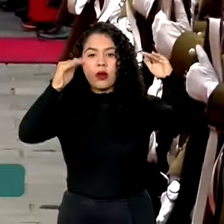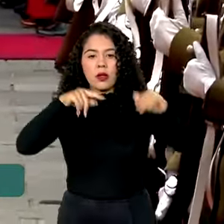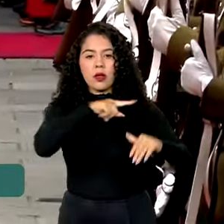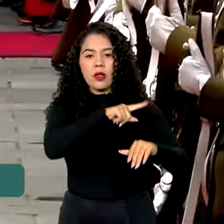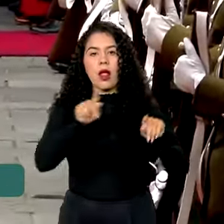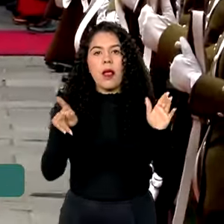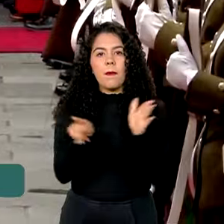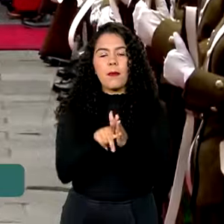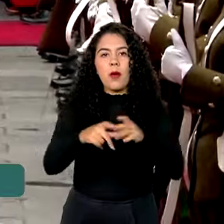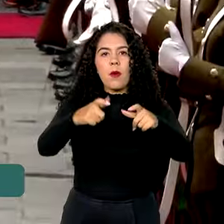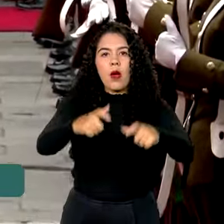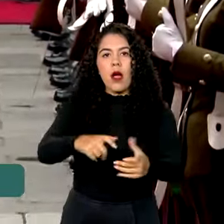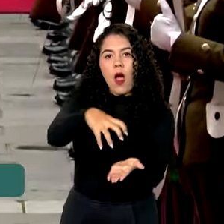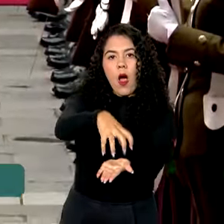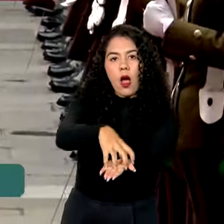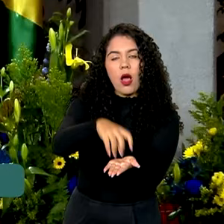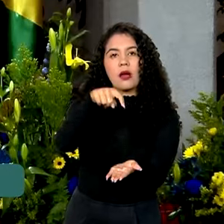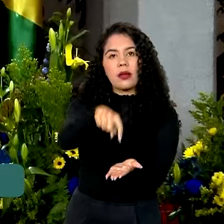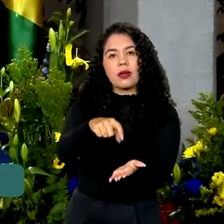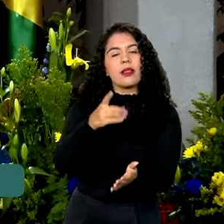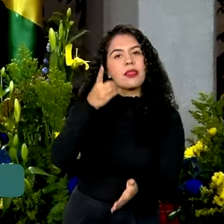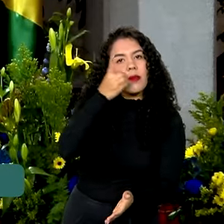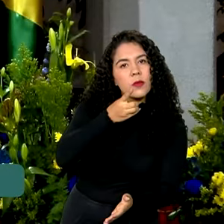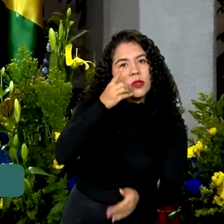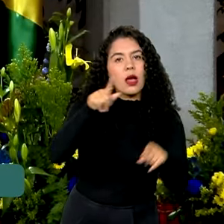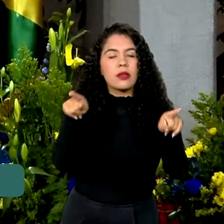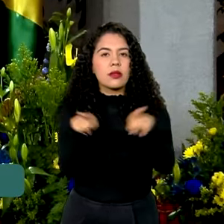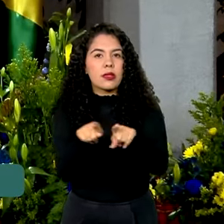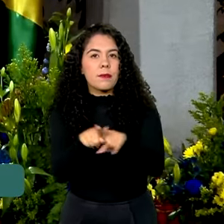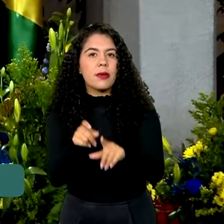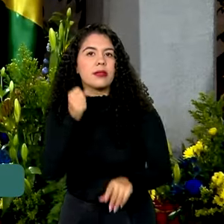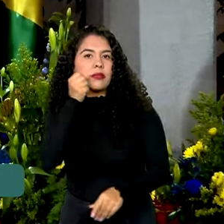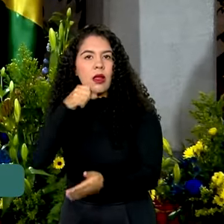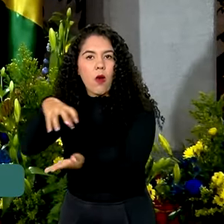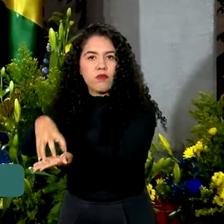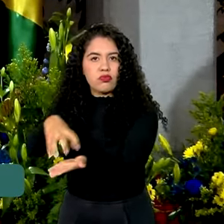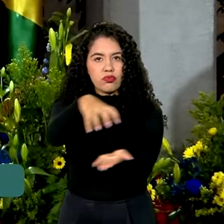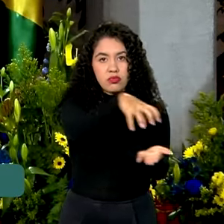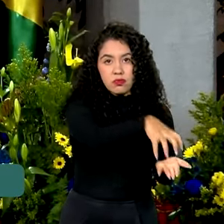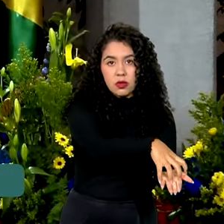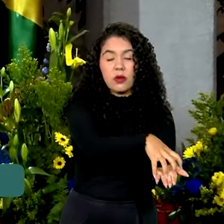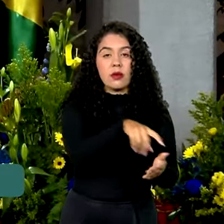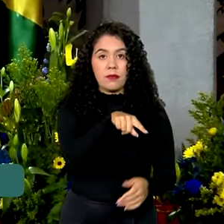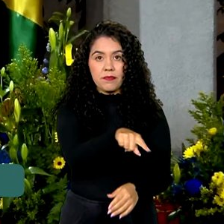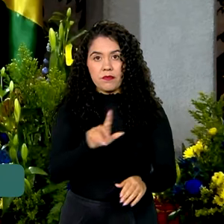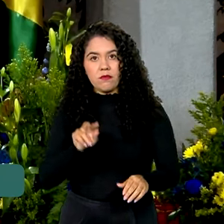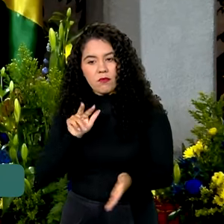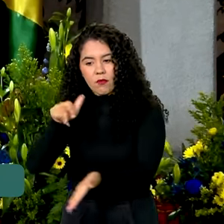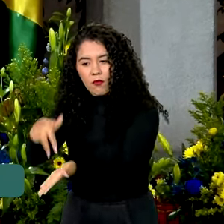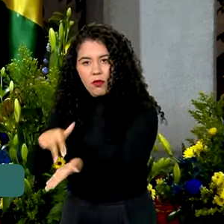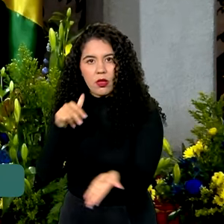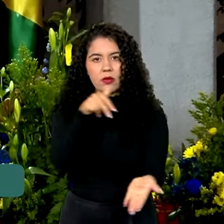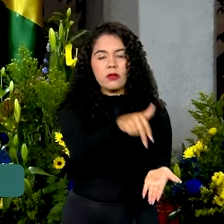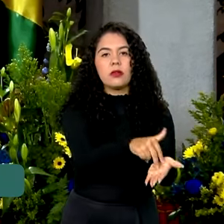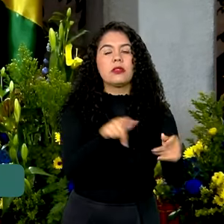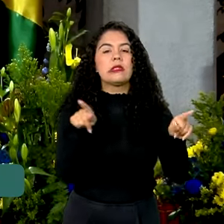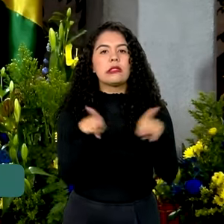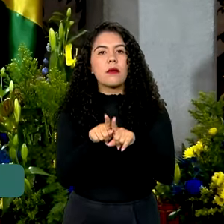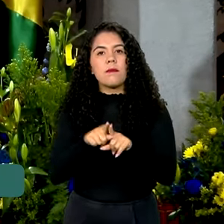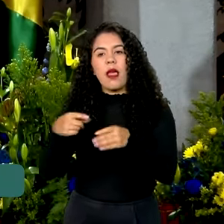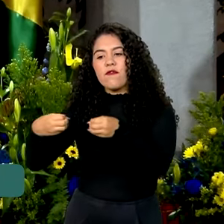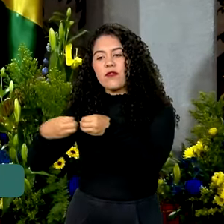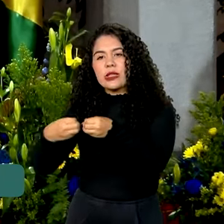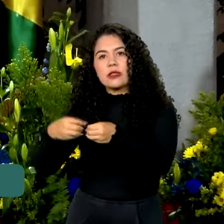Câmara de Deputados e o Senado. Sobre a situação do país vizinho à Venezuela, que vem recebendo